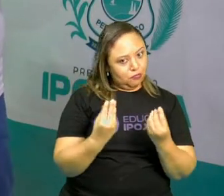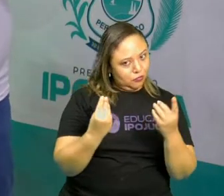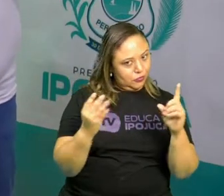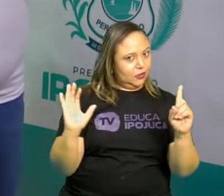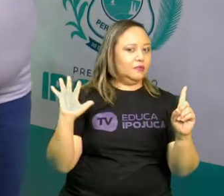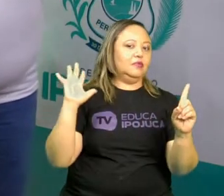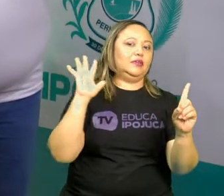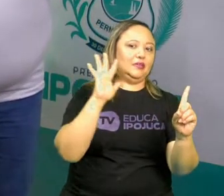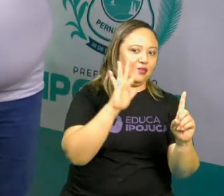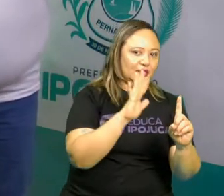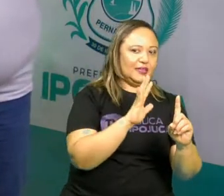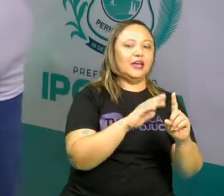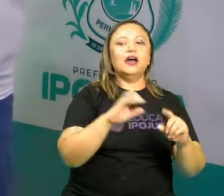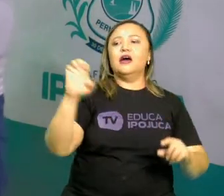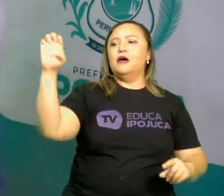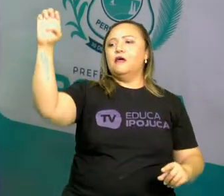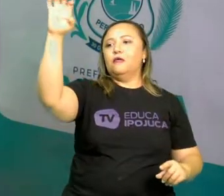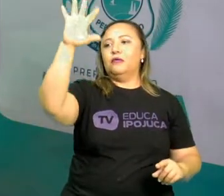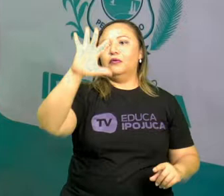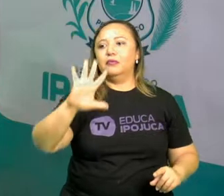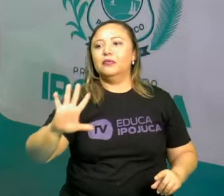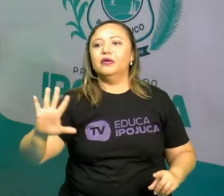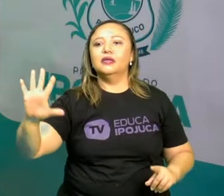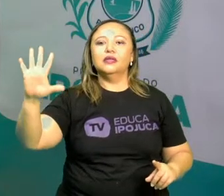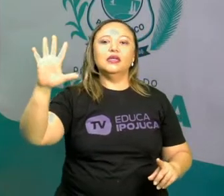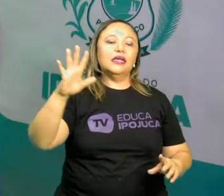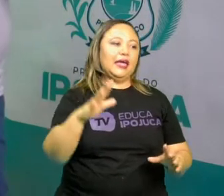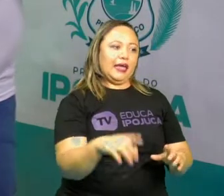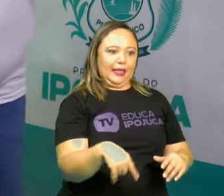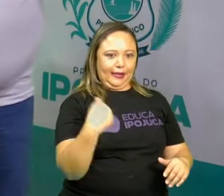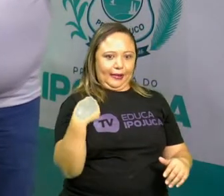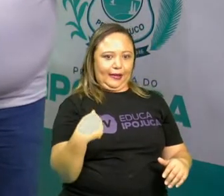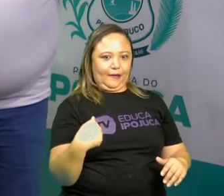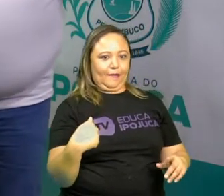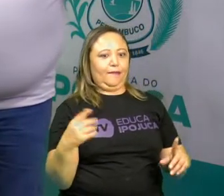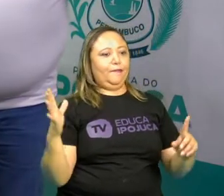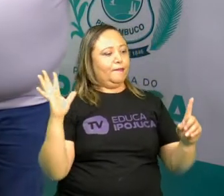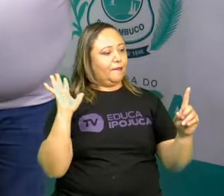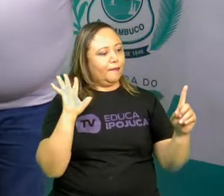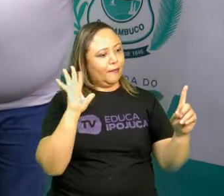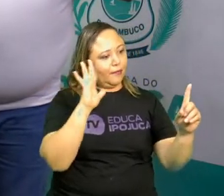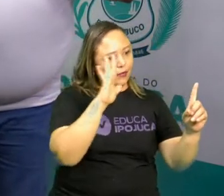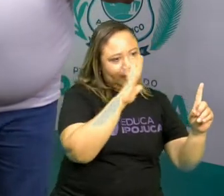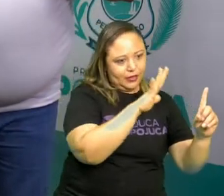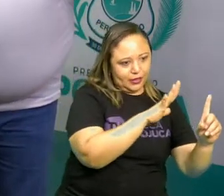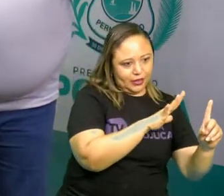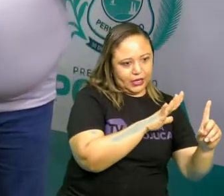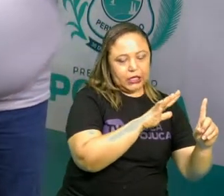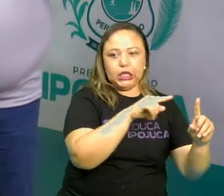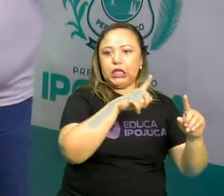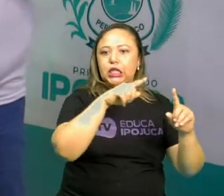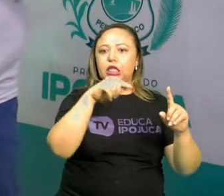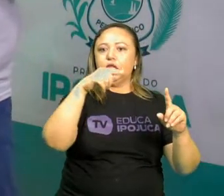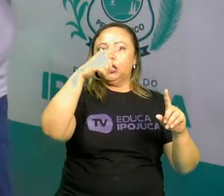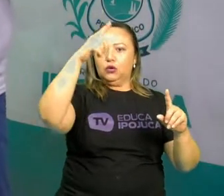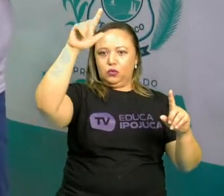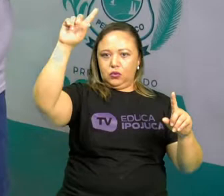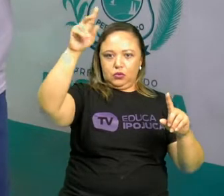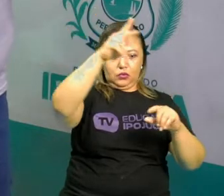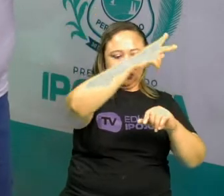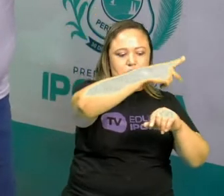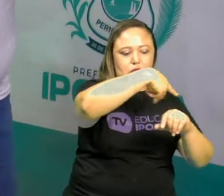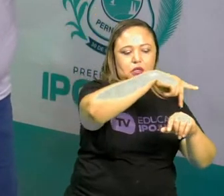Ou seja, a Europa, ela recebeu essa influência do Oriente, mas depois de um processo,